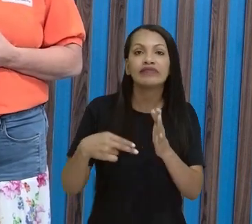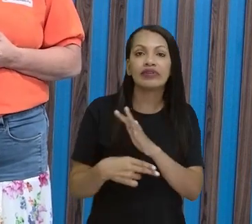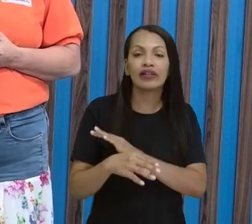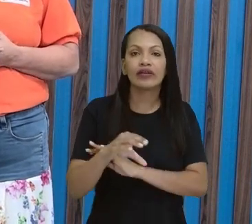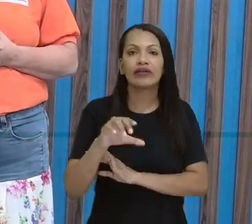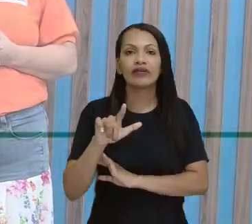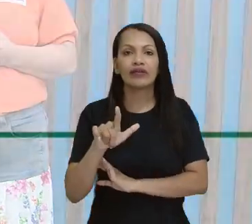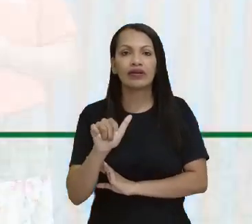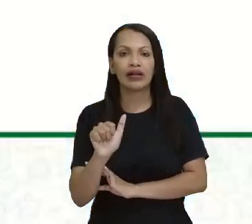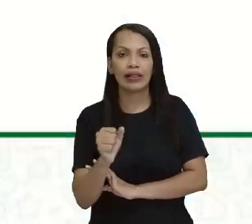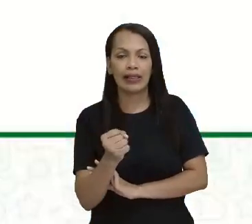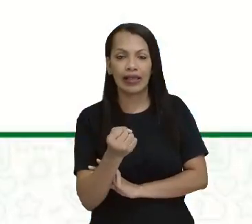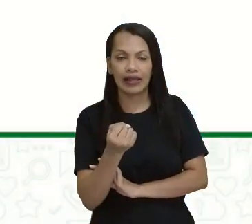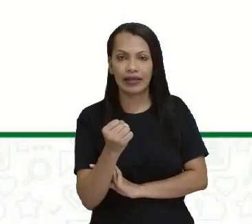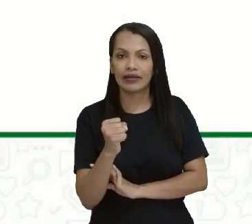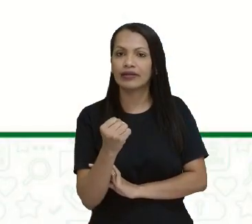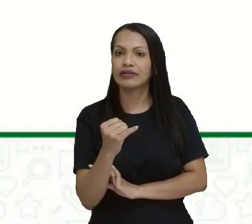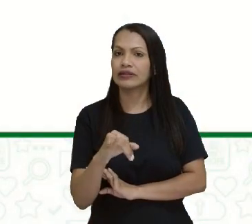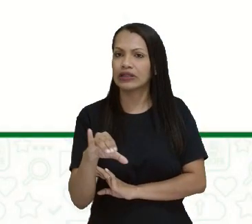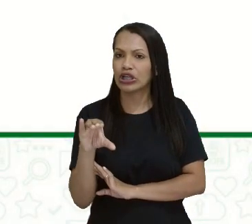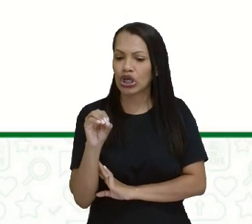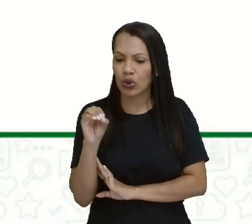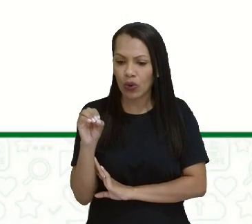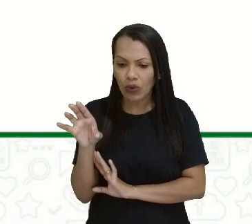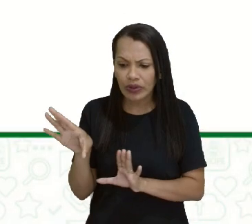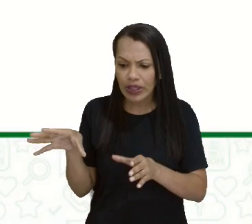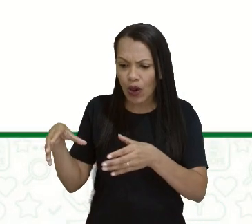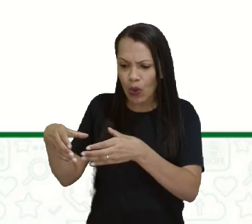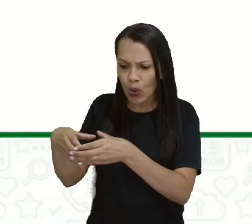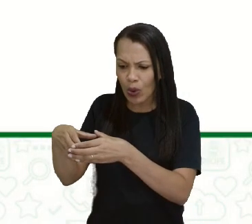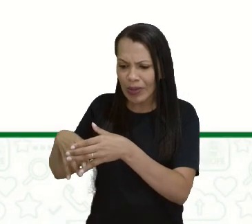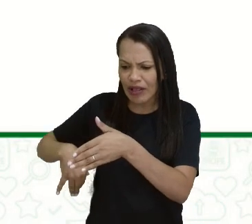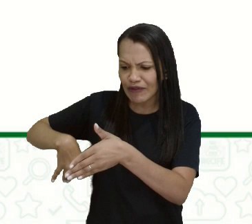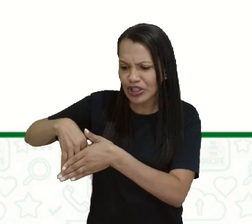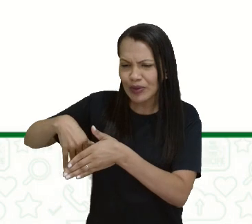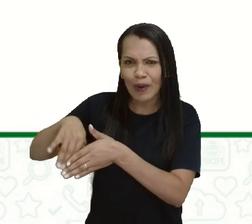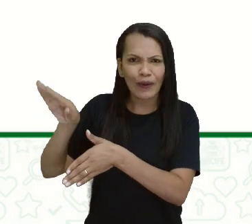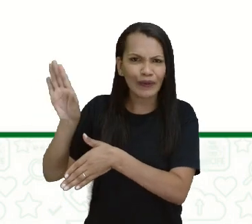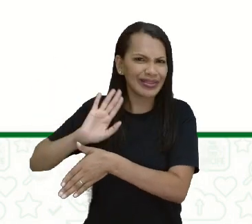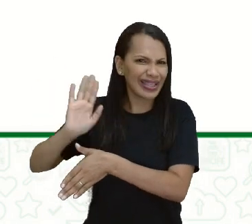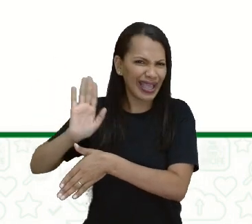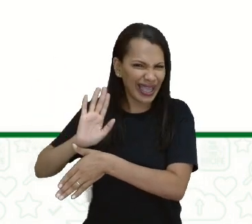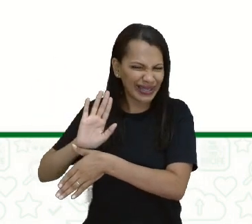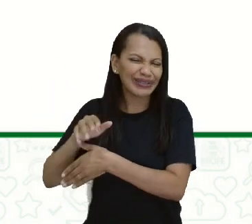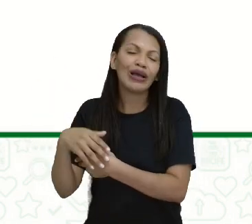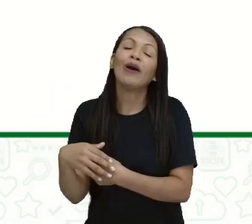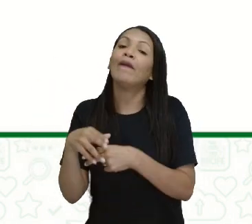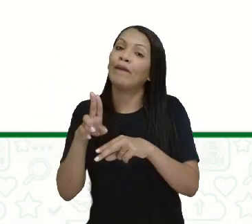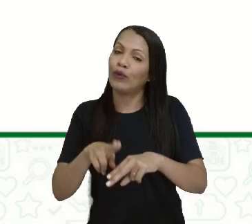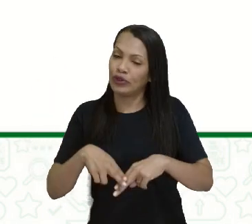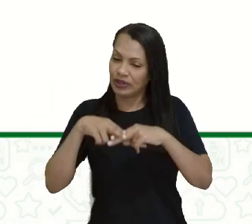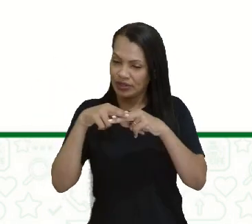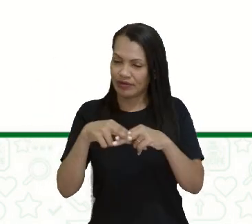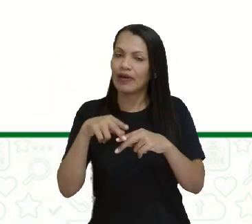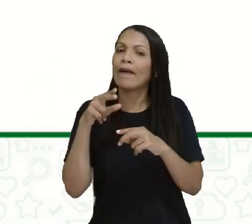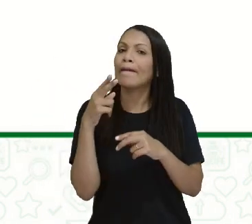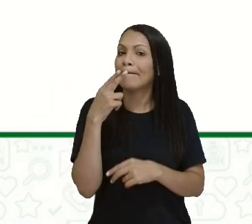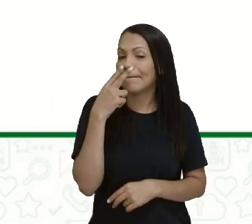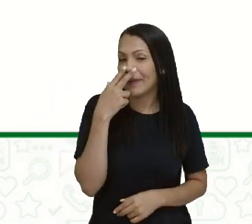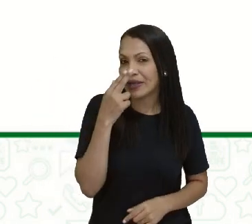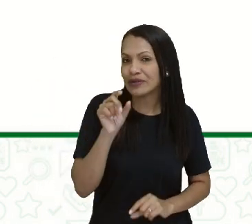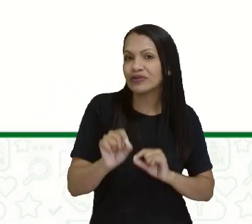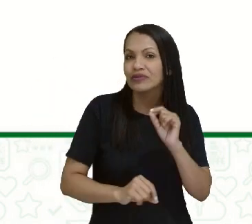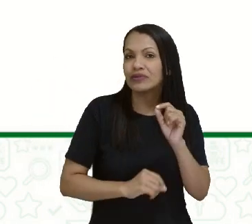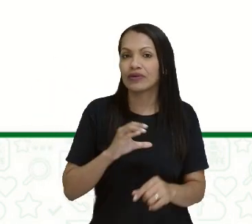sabe o que é um clássico? Não é futebol não, tá, gente? Porque, por incrível que pareça, no futebol essa palavra não faz